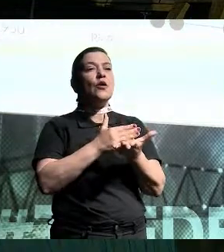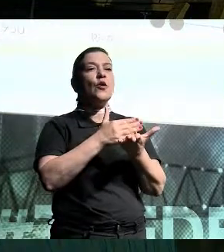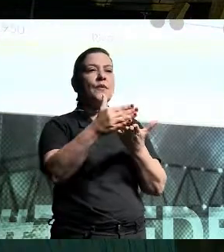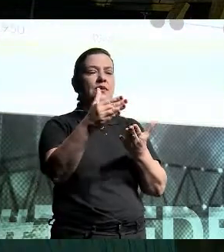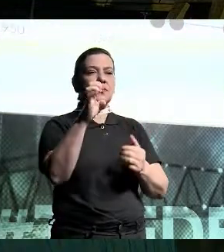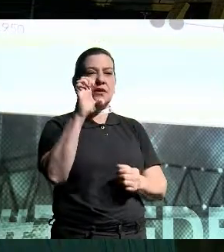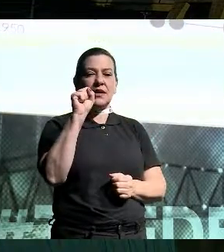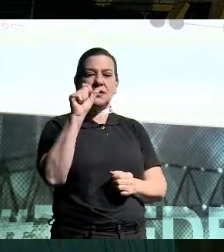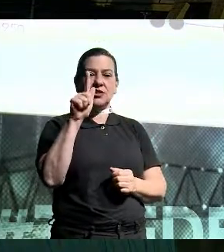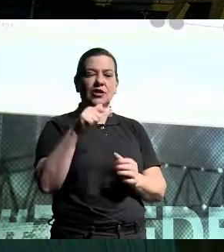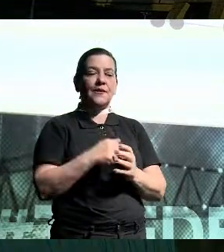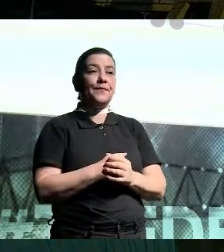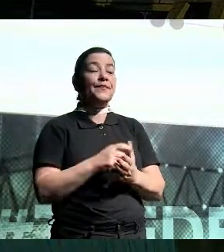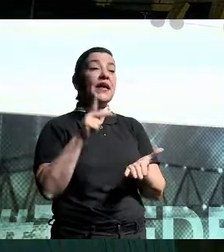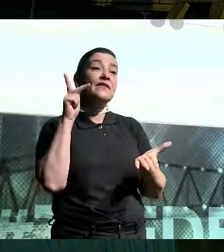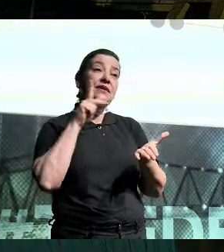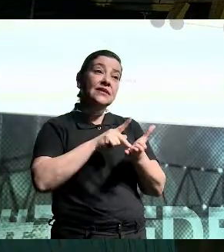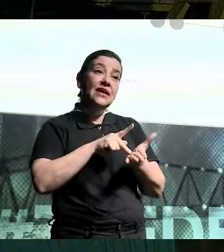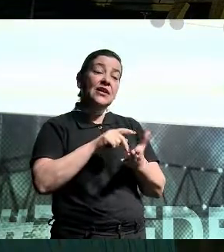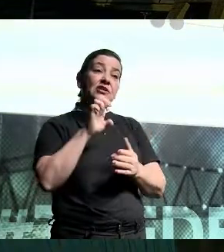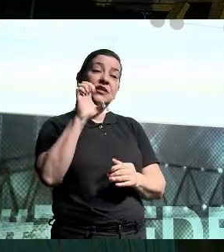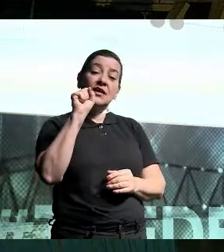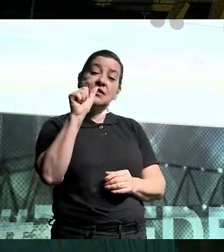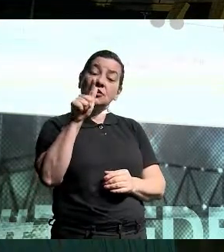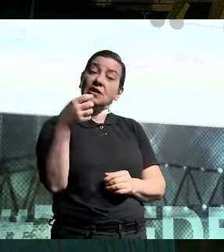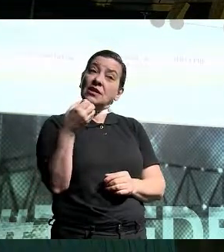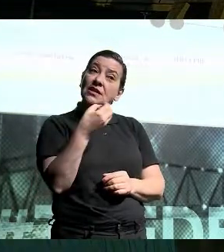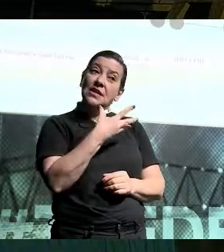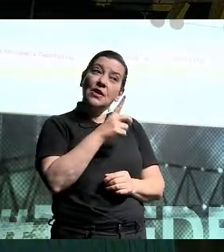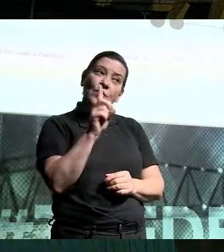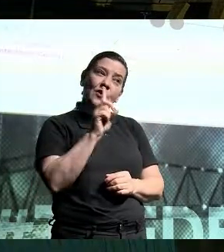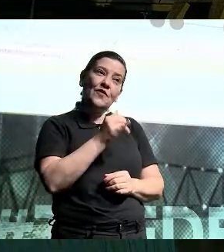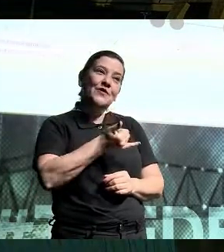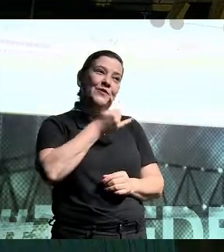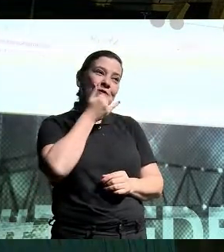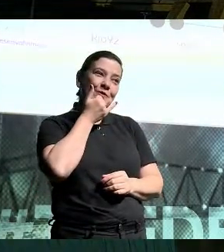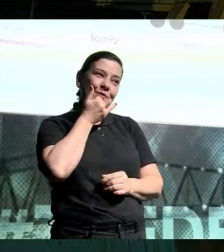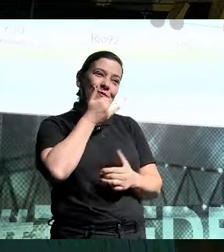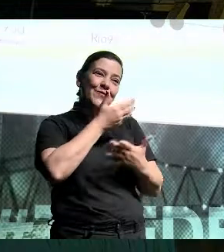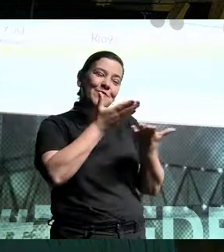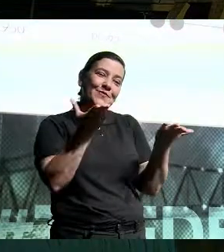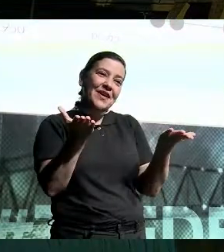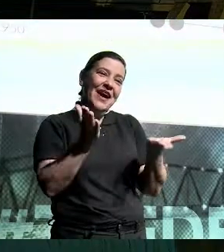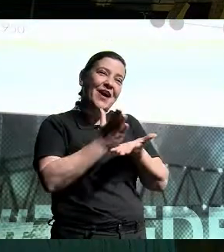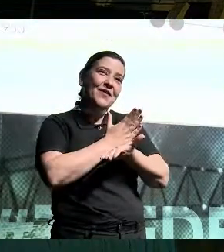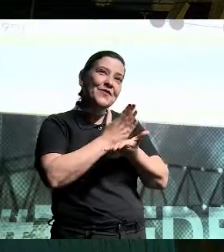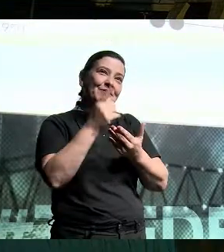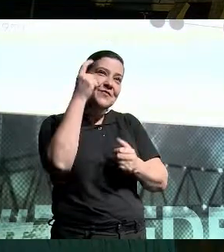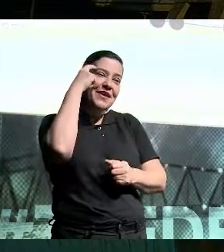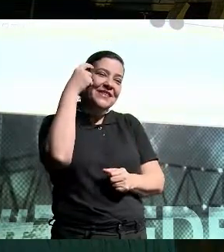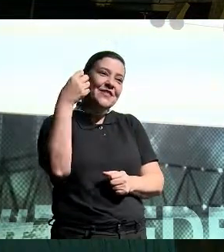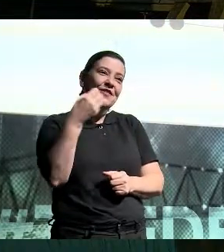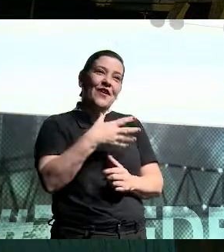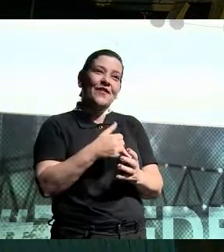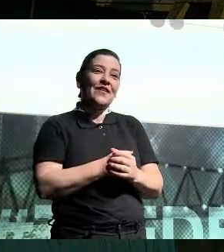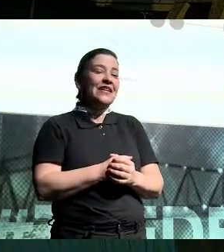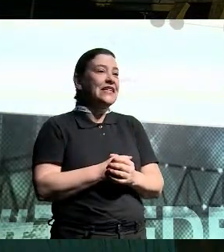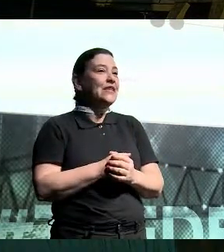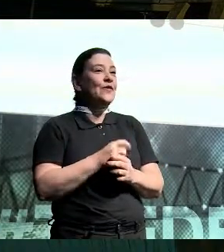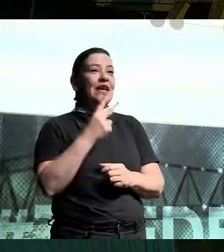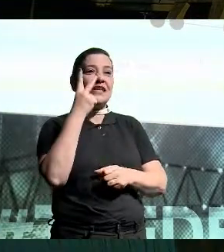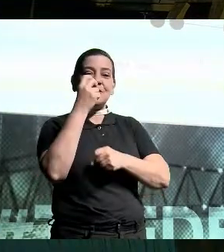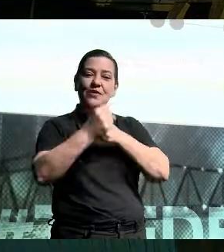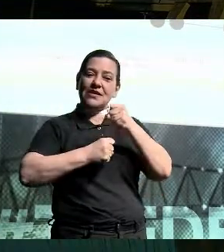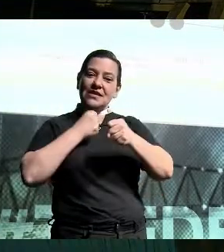ESG. Então, na verdade, ESG não é uma coisa nova, desculpa se eu quebro aqui alguns corações mais românticos, não aconteceu do segundo